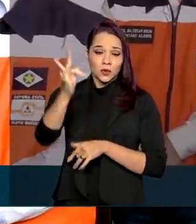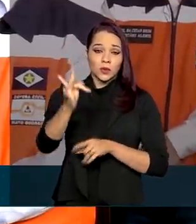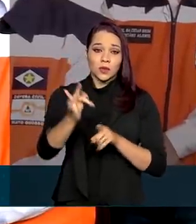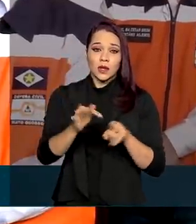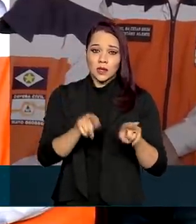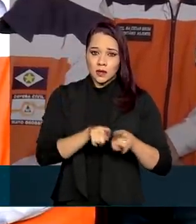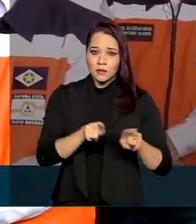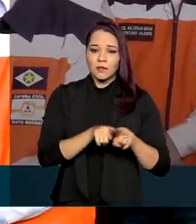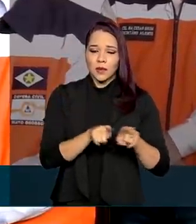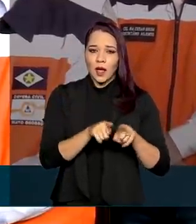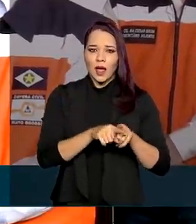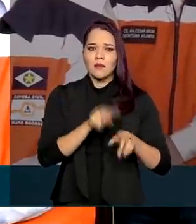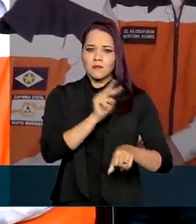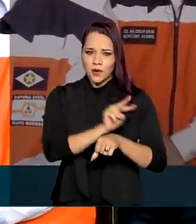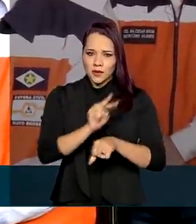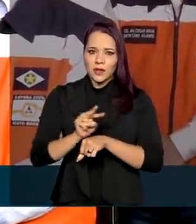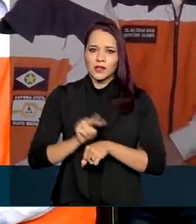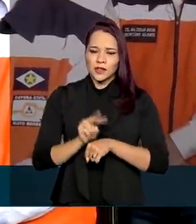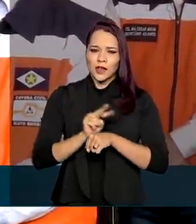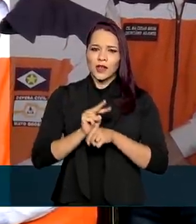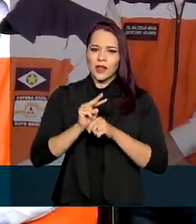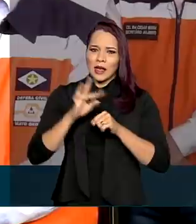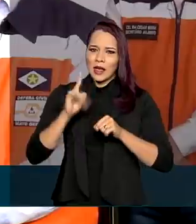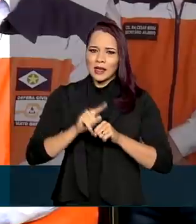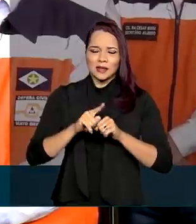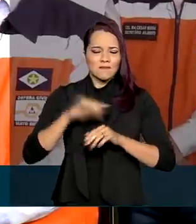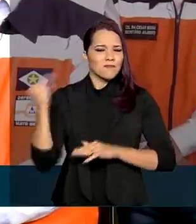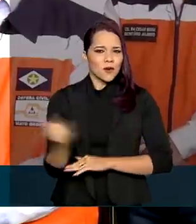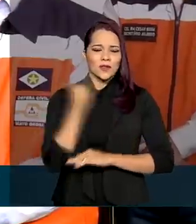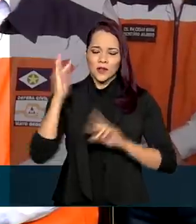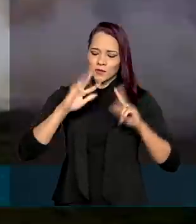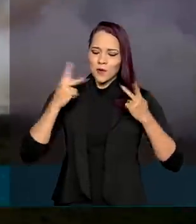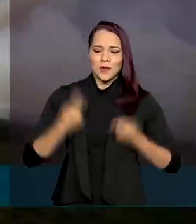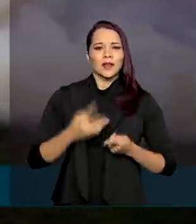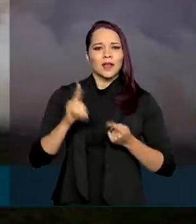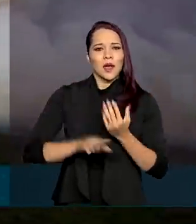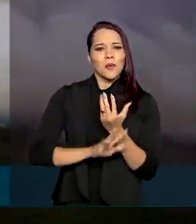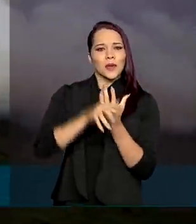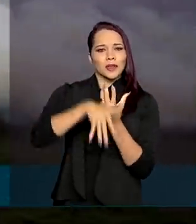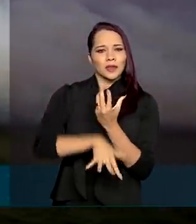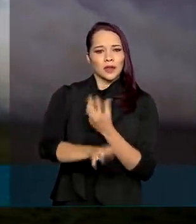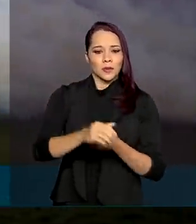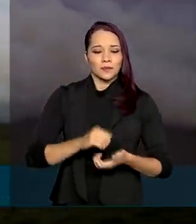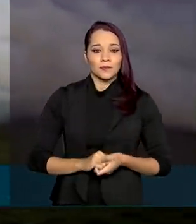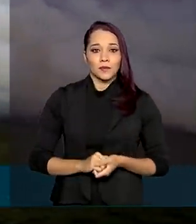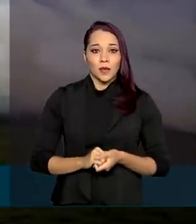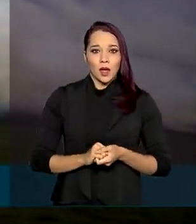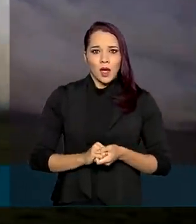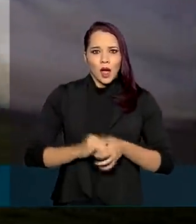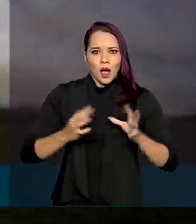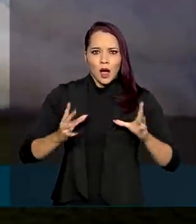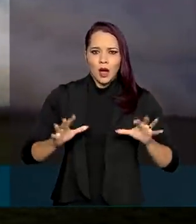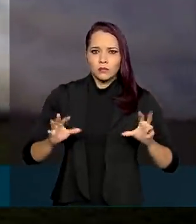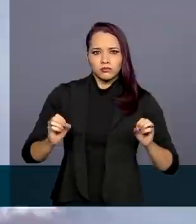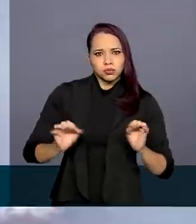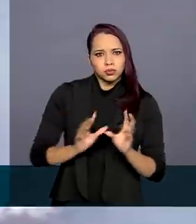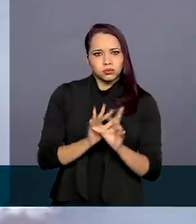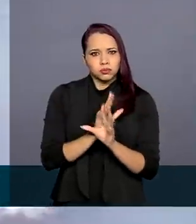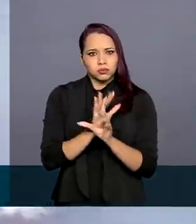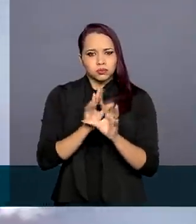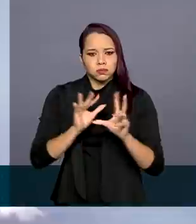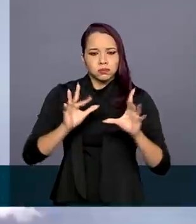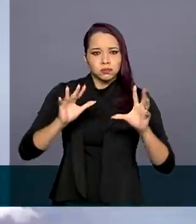preservar esse patrimônio da humanidade que é o Pantanal. A fumaça dos incêndios que atingem o estado